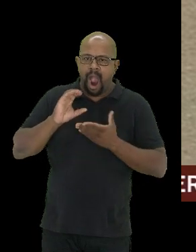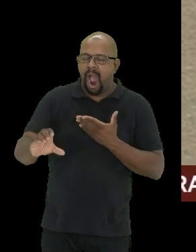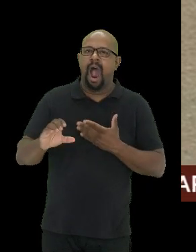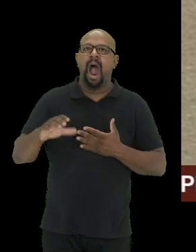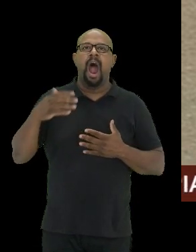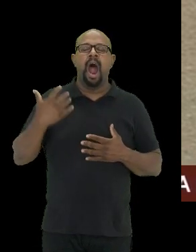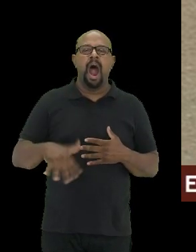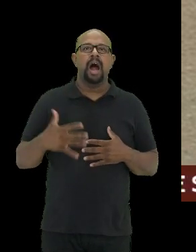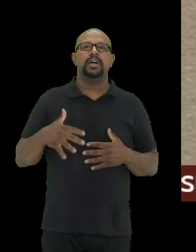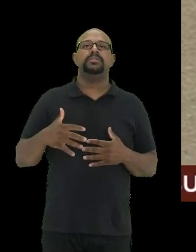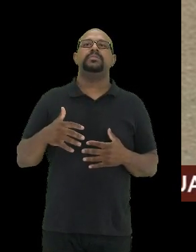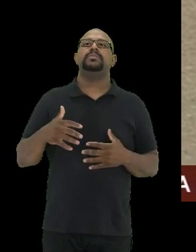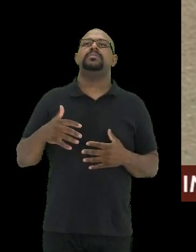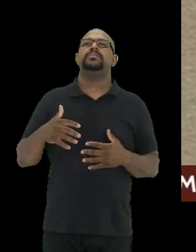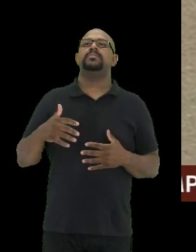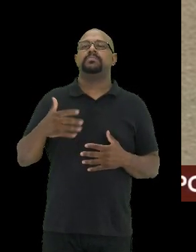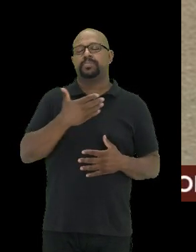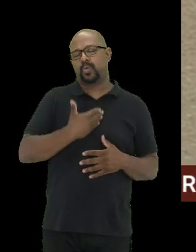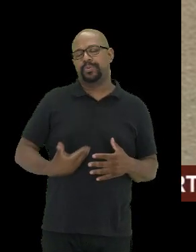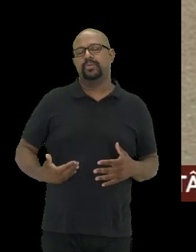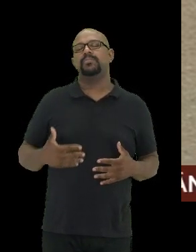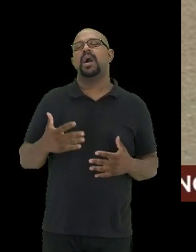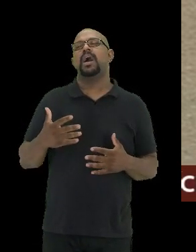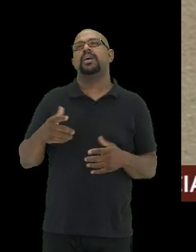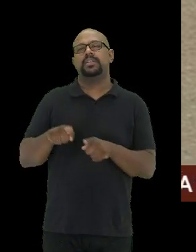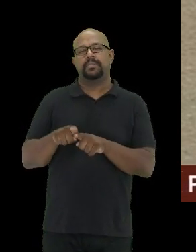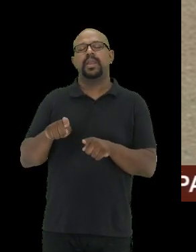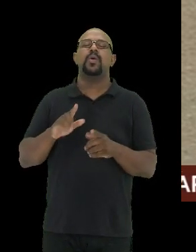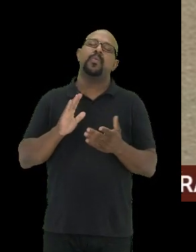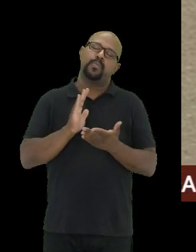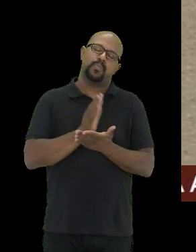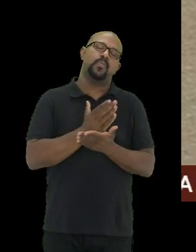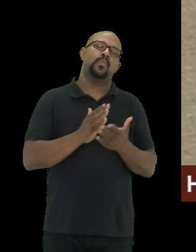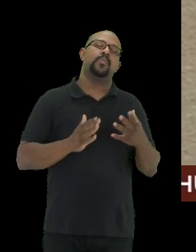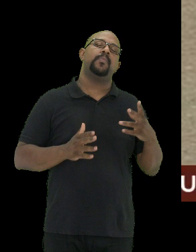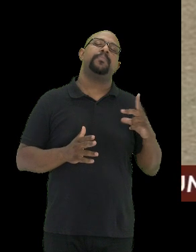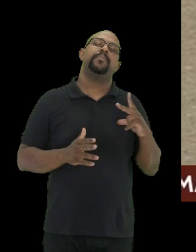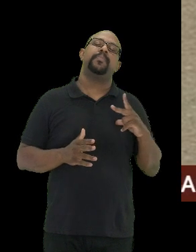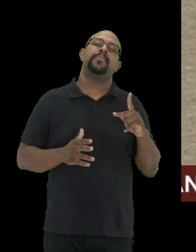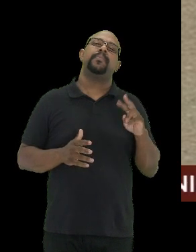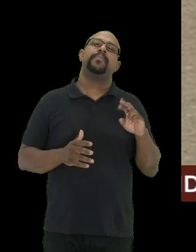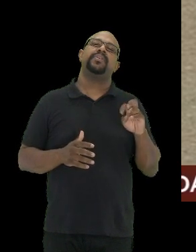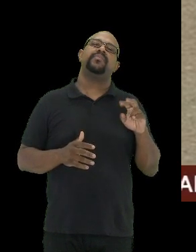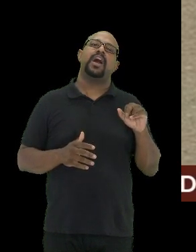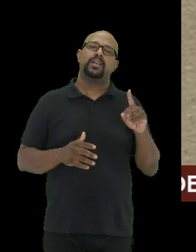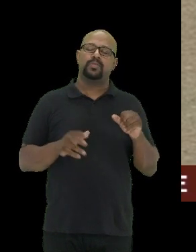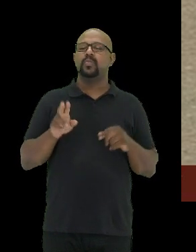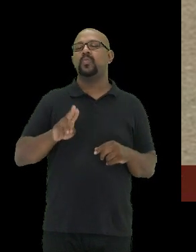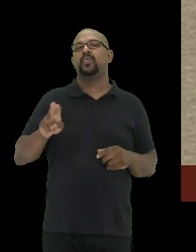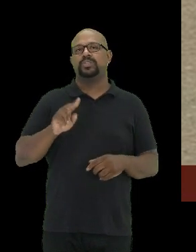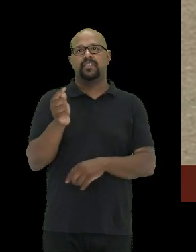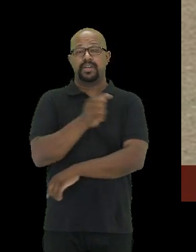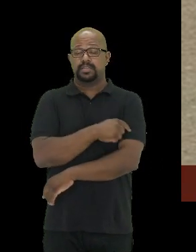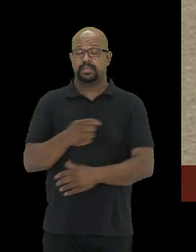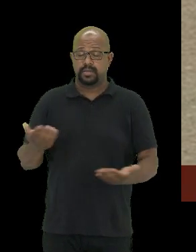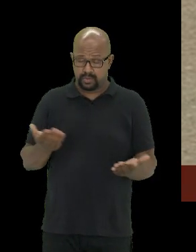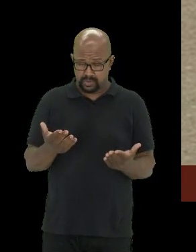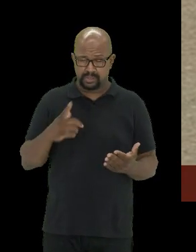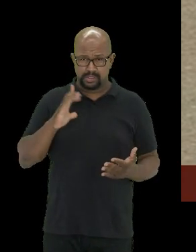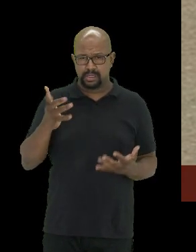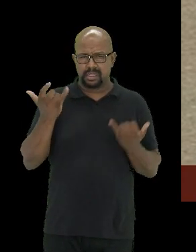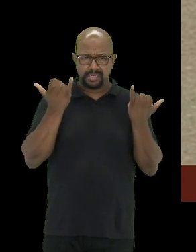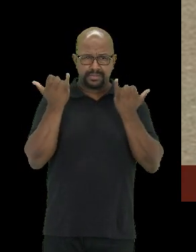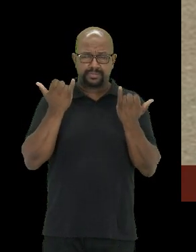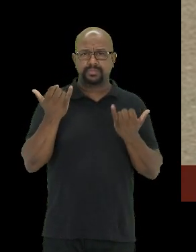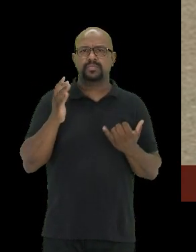basicamente público, mas também um pouco privado, no desenvolvimento das vacinas. E hoje a gente já tem dados